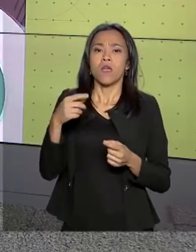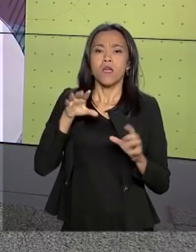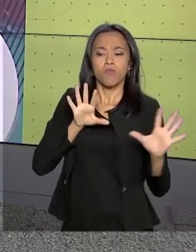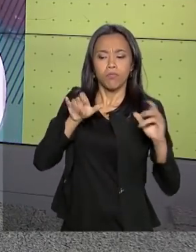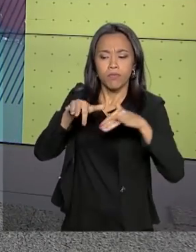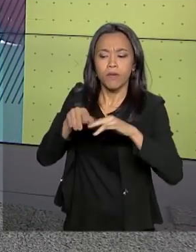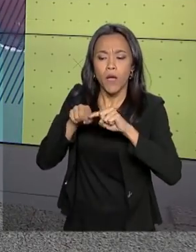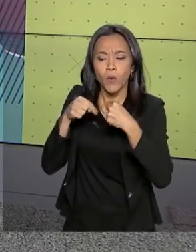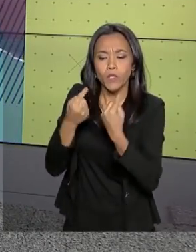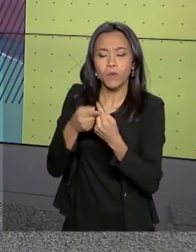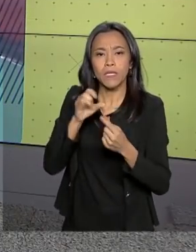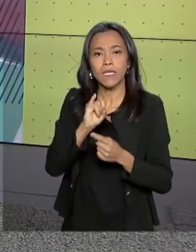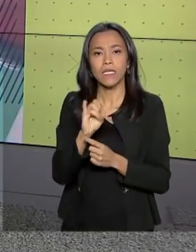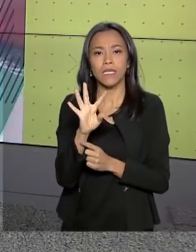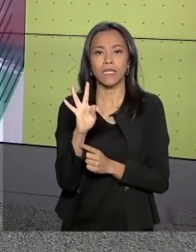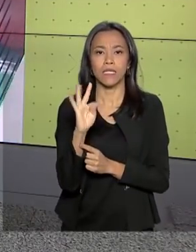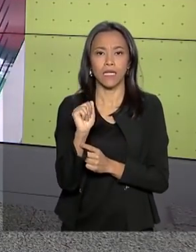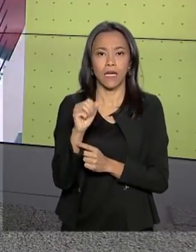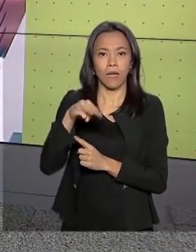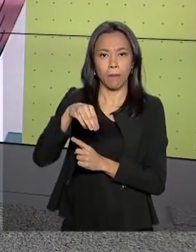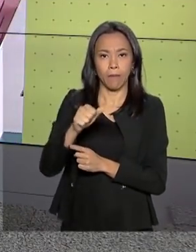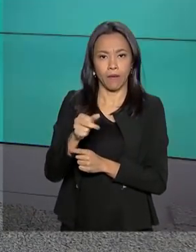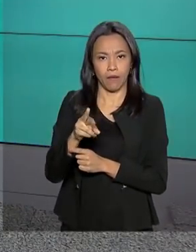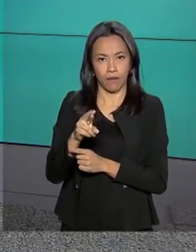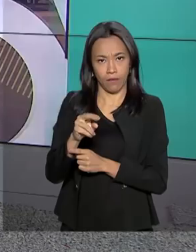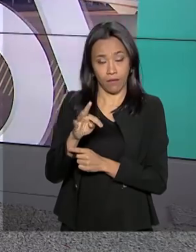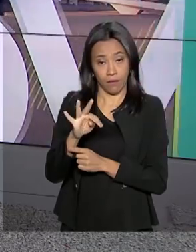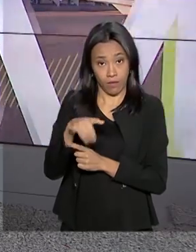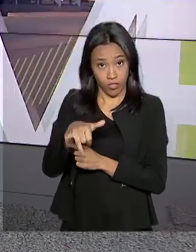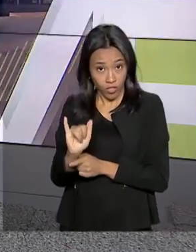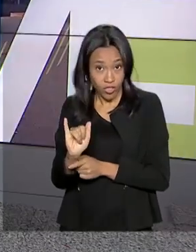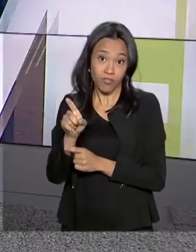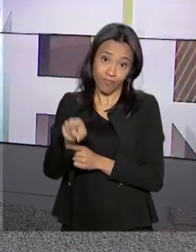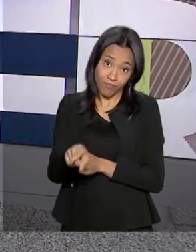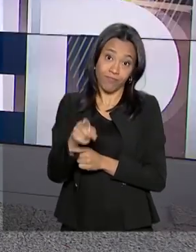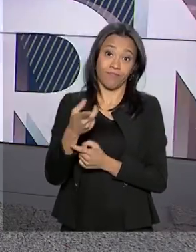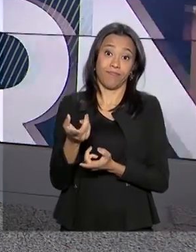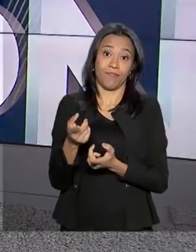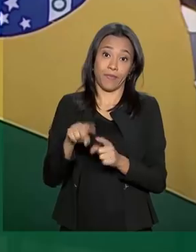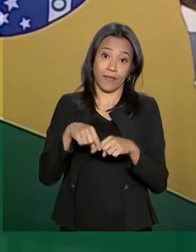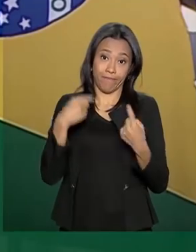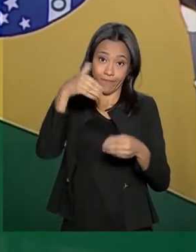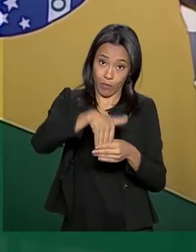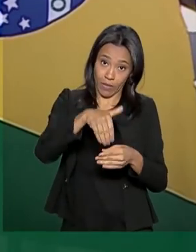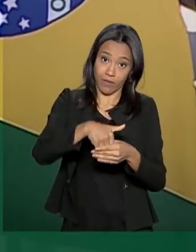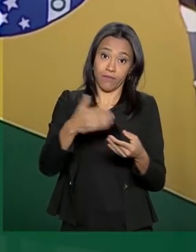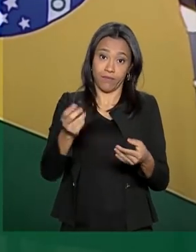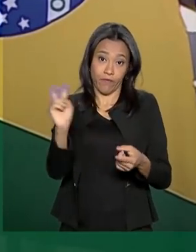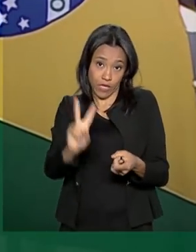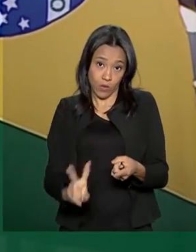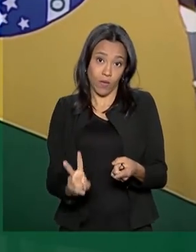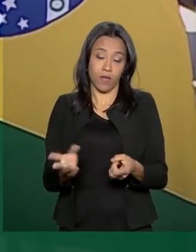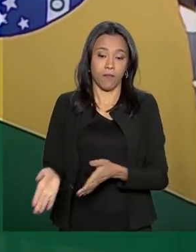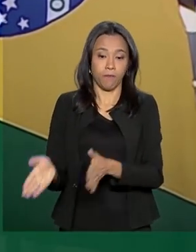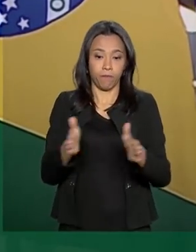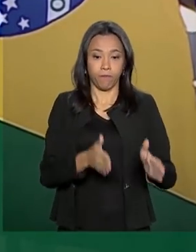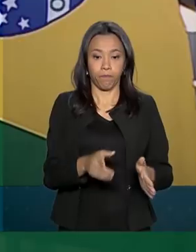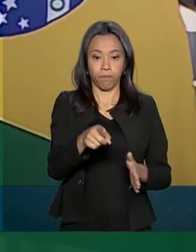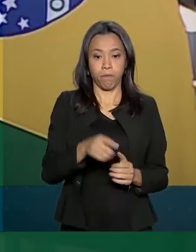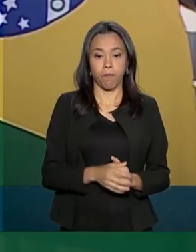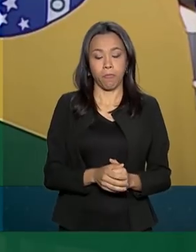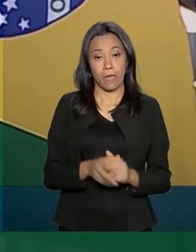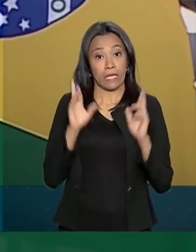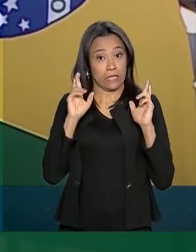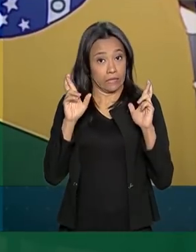defenderam uma solução democrática para a Venezuela com eleições. E esperamos que haja uma solução